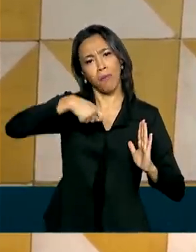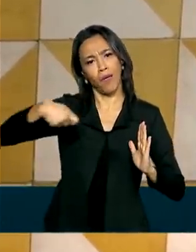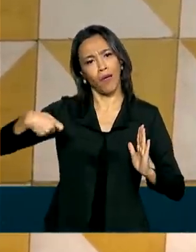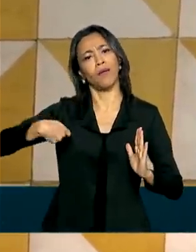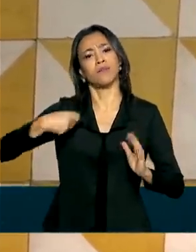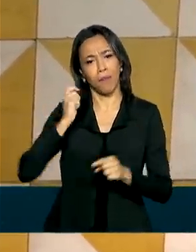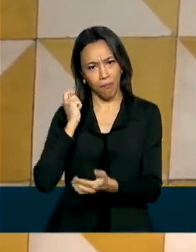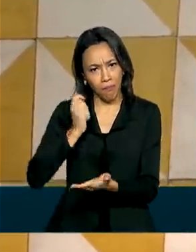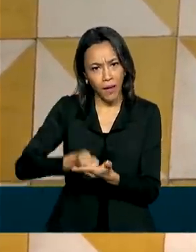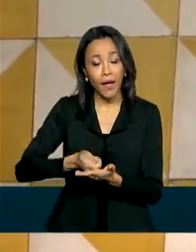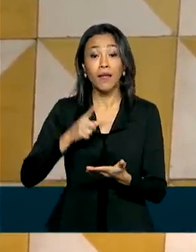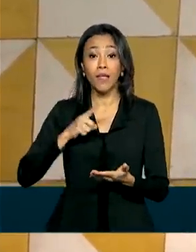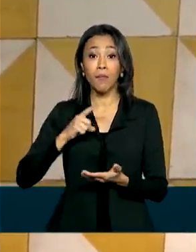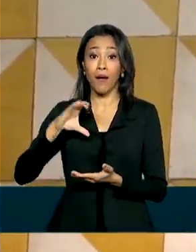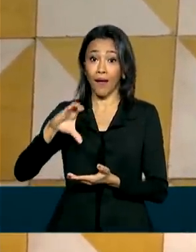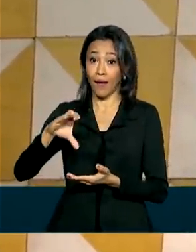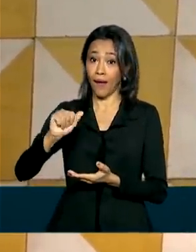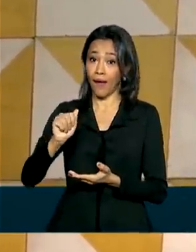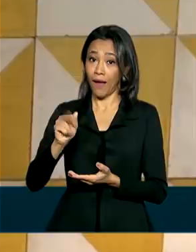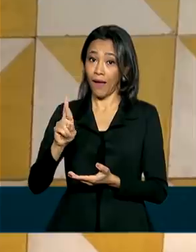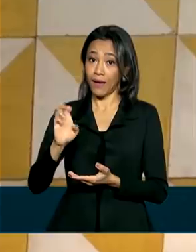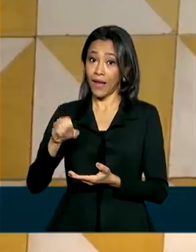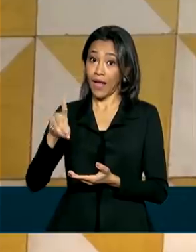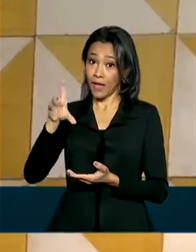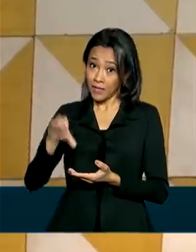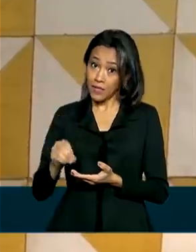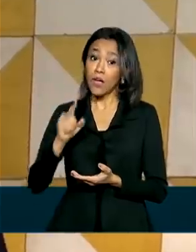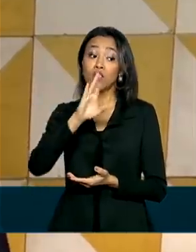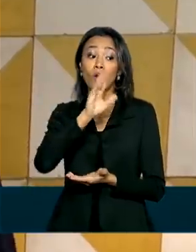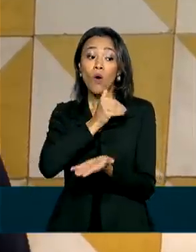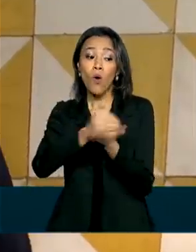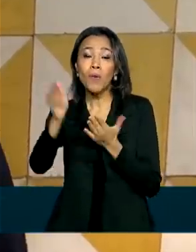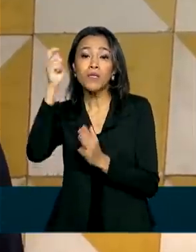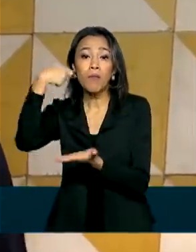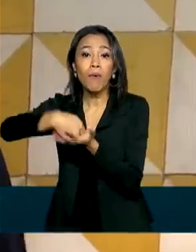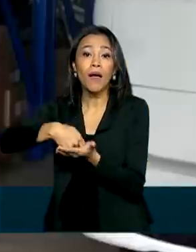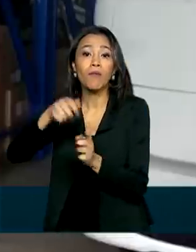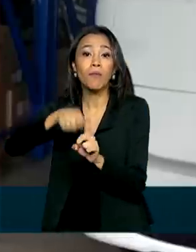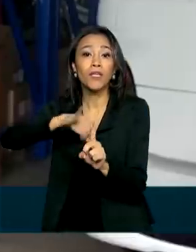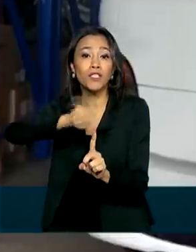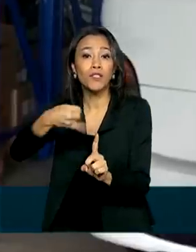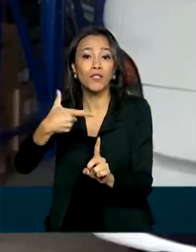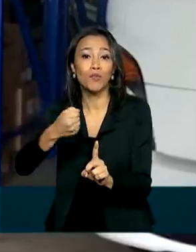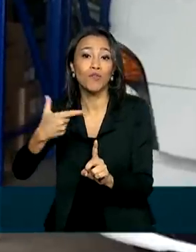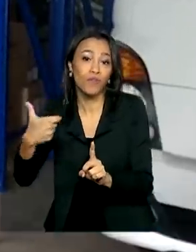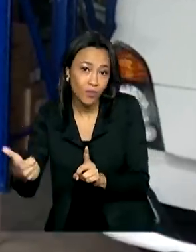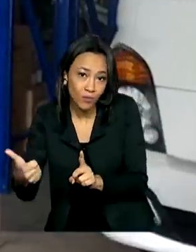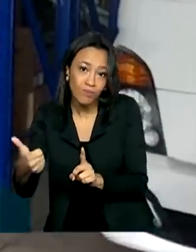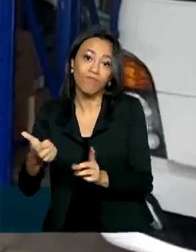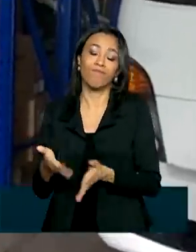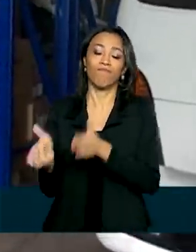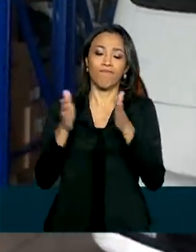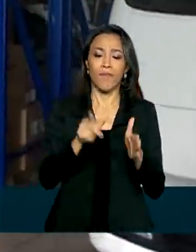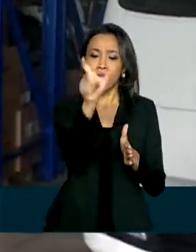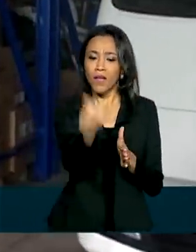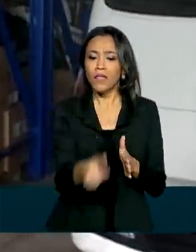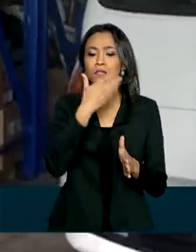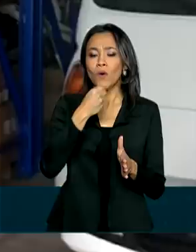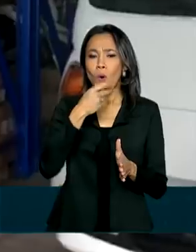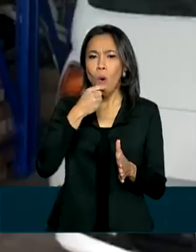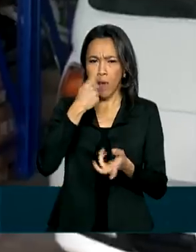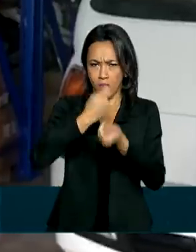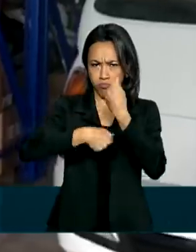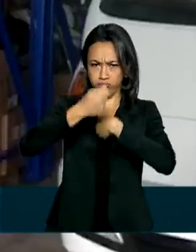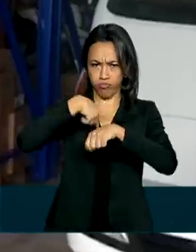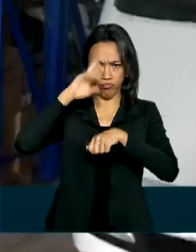tenho direito a uma carência que eu posso começar a pagar só em janeiro de 2021. Também para este pequeno empresário do